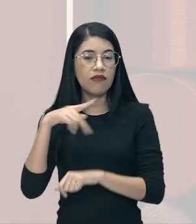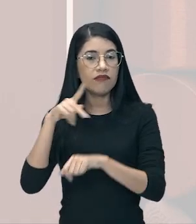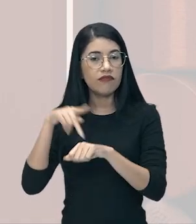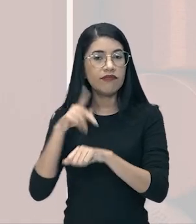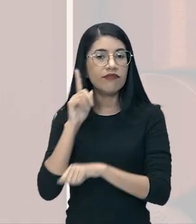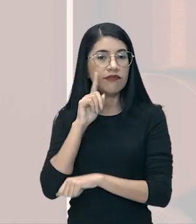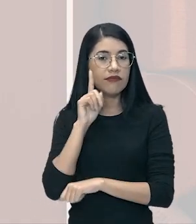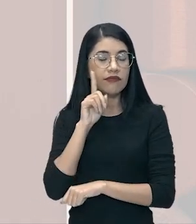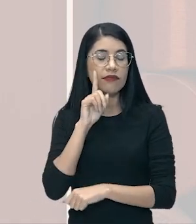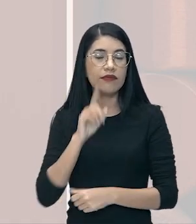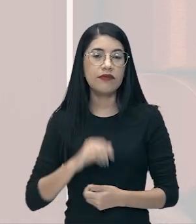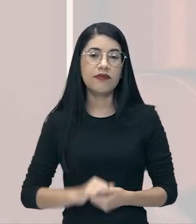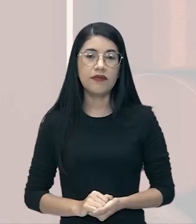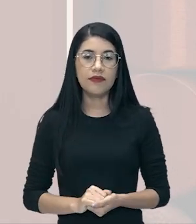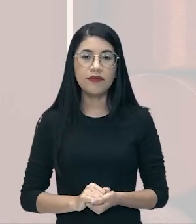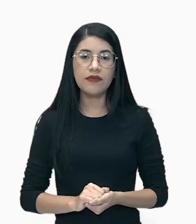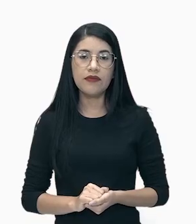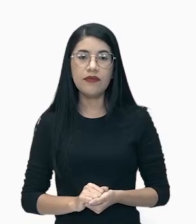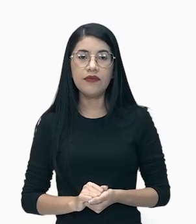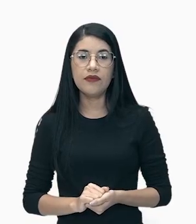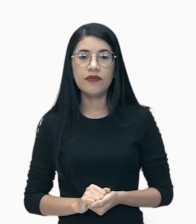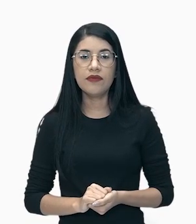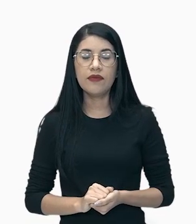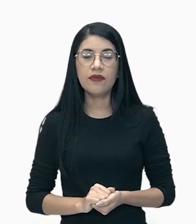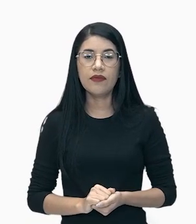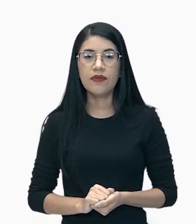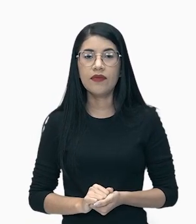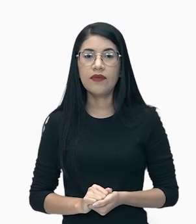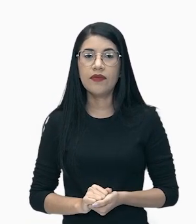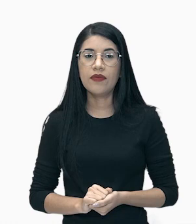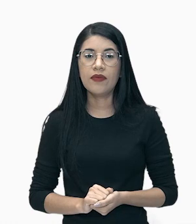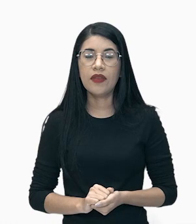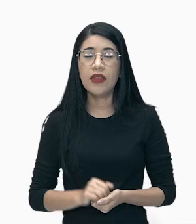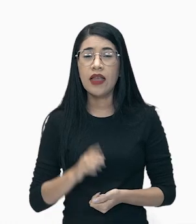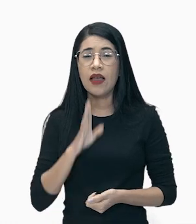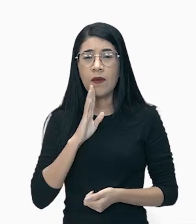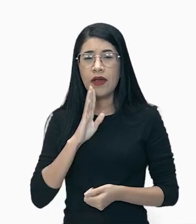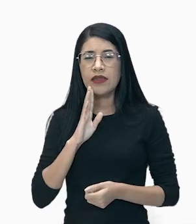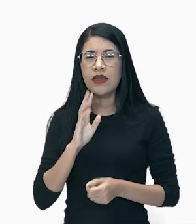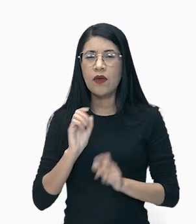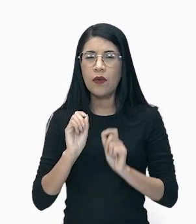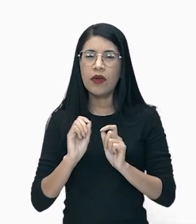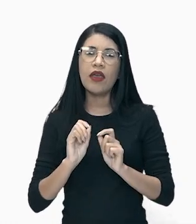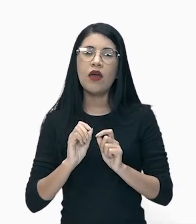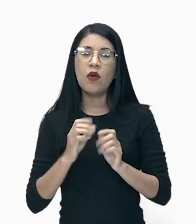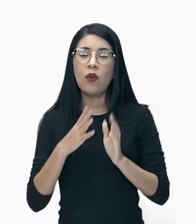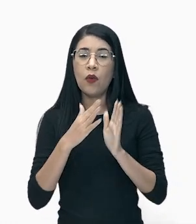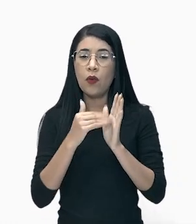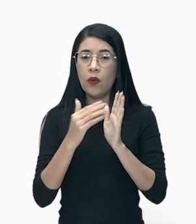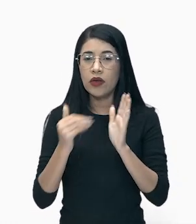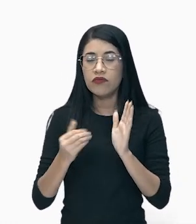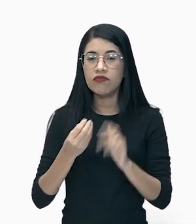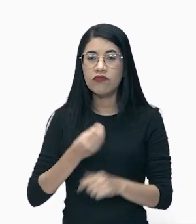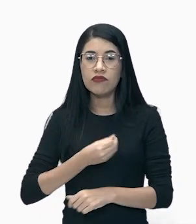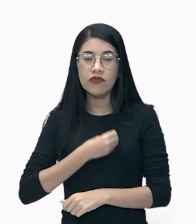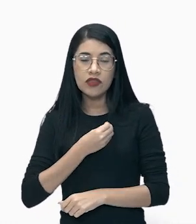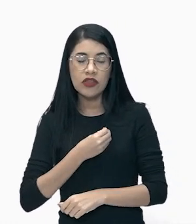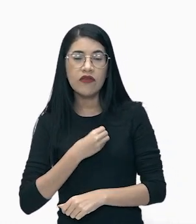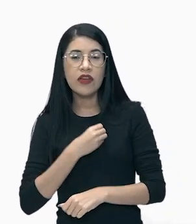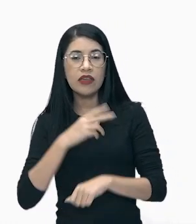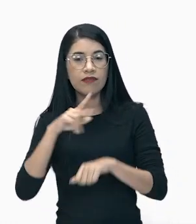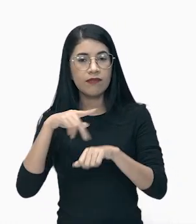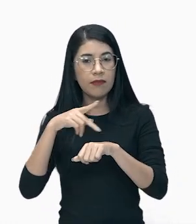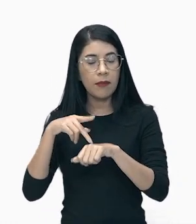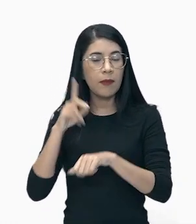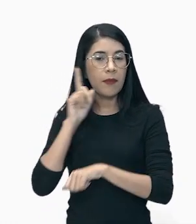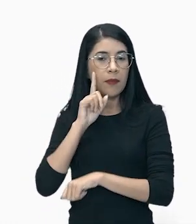Unidos. Vamos adiante com o texto, vamos lá. Vamos conhecer um pouquinho mais sobre o American Way of Life, que seria o estilo